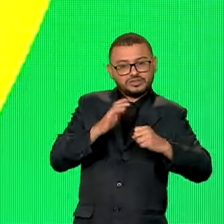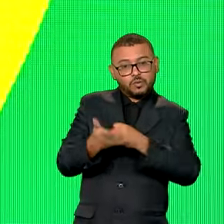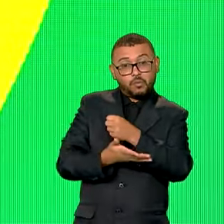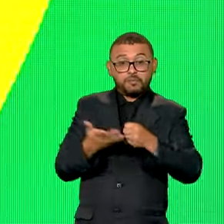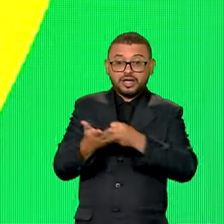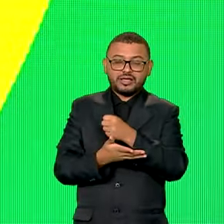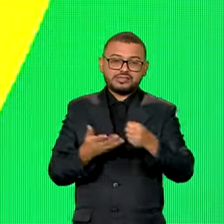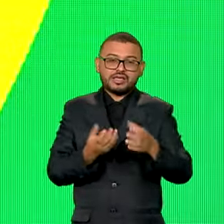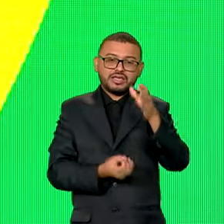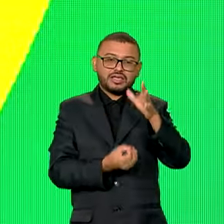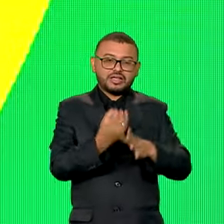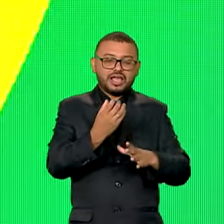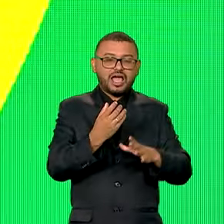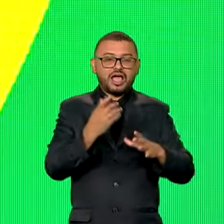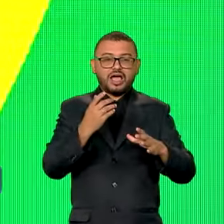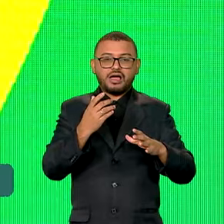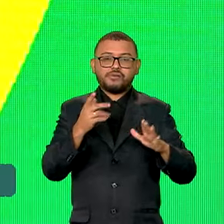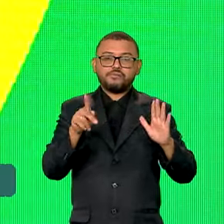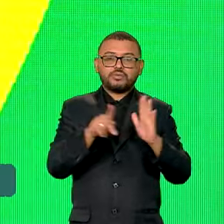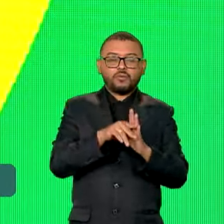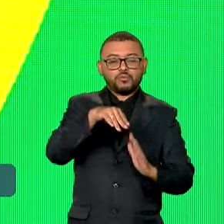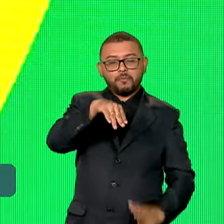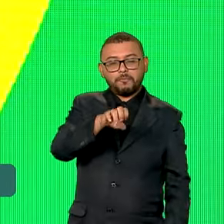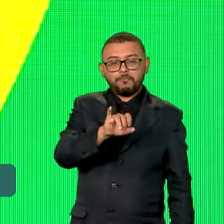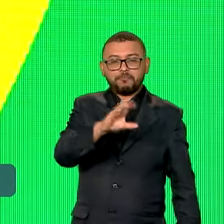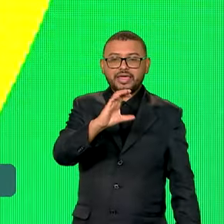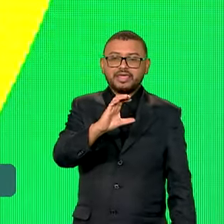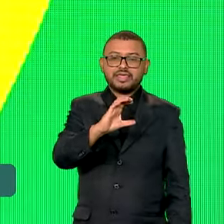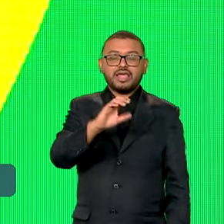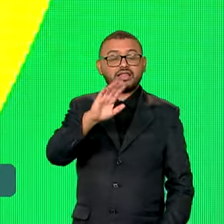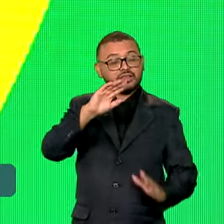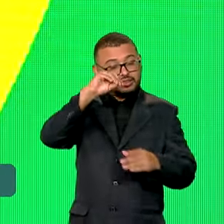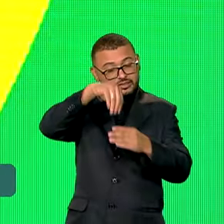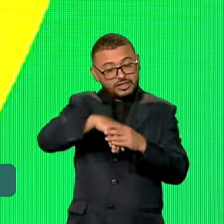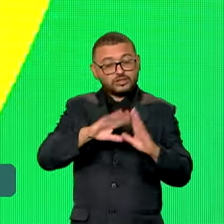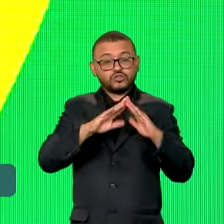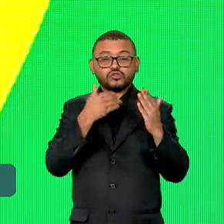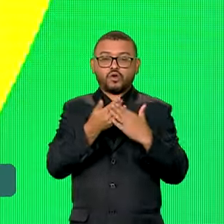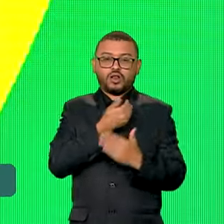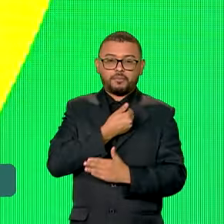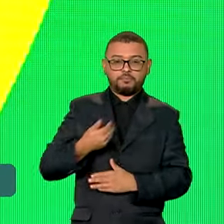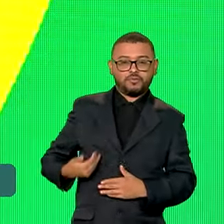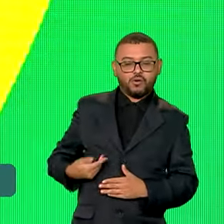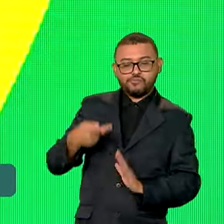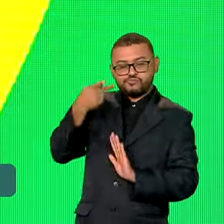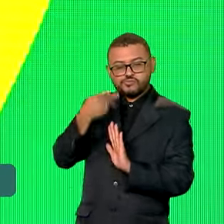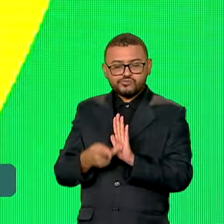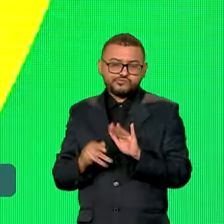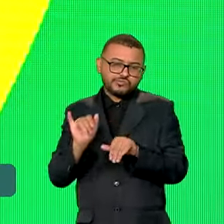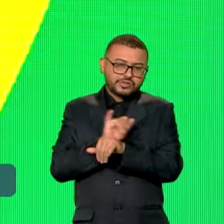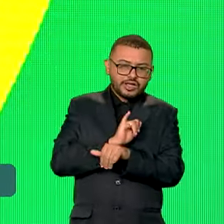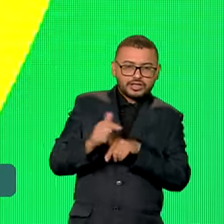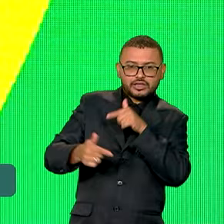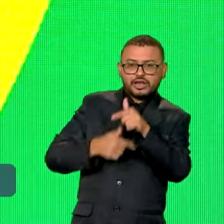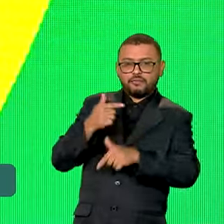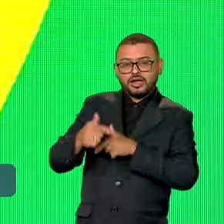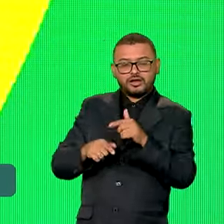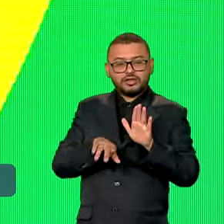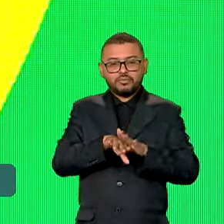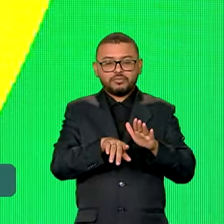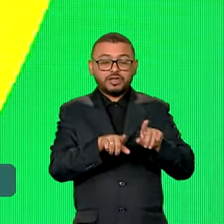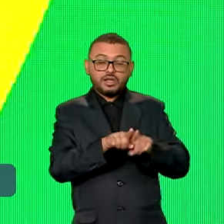com a implantação de laboratórios maker em escolas públicas, acompanhadas de planos de atividade, formação de